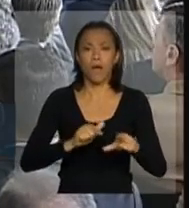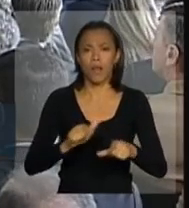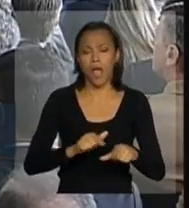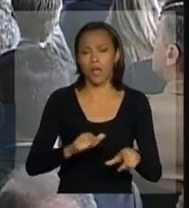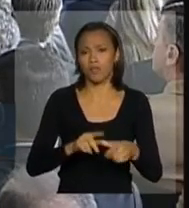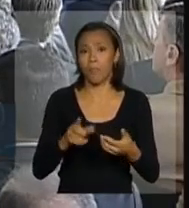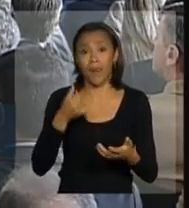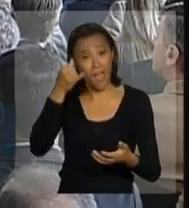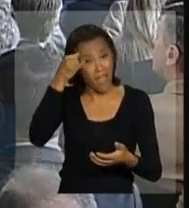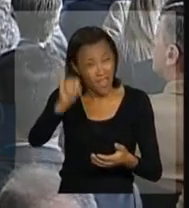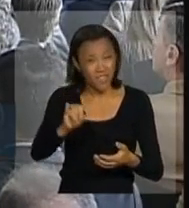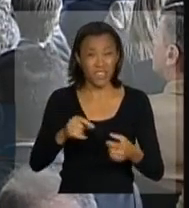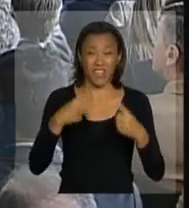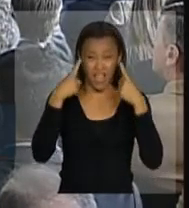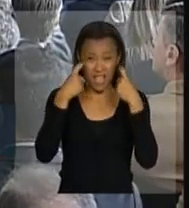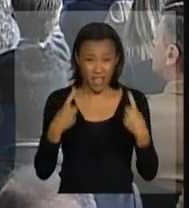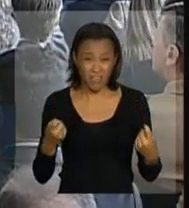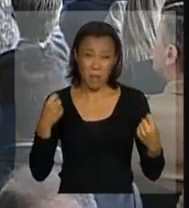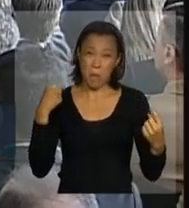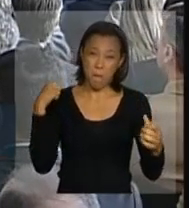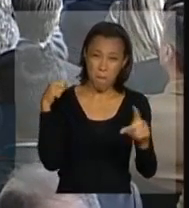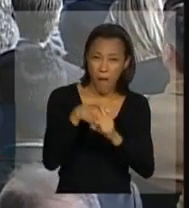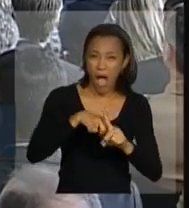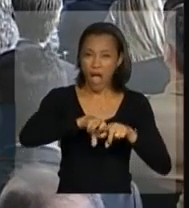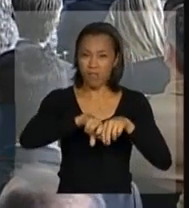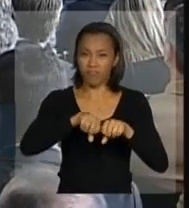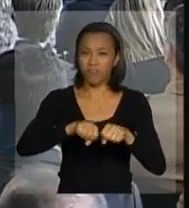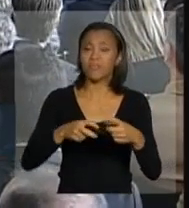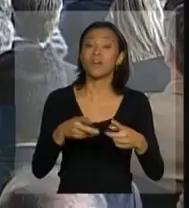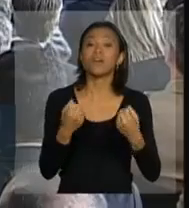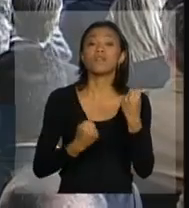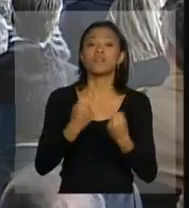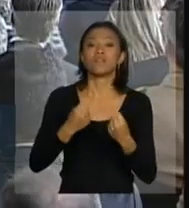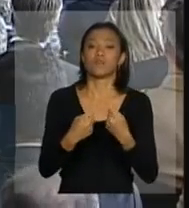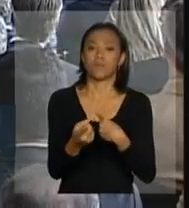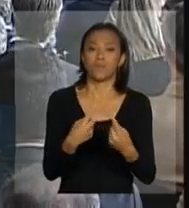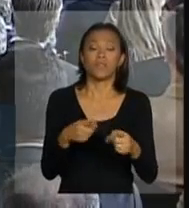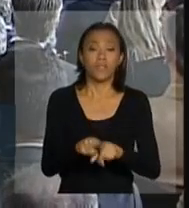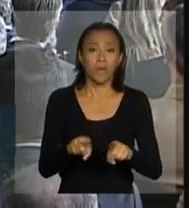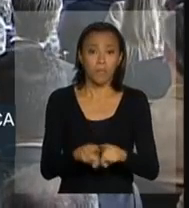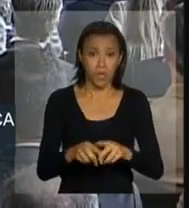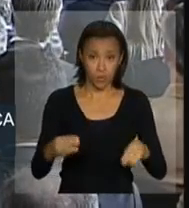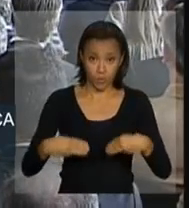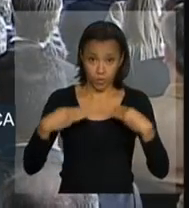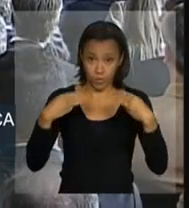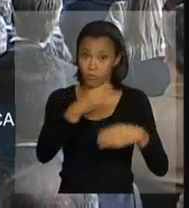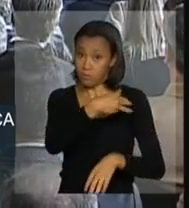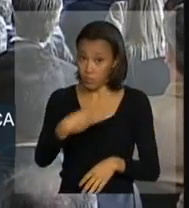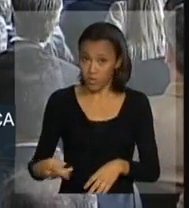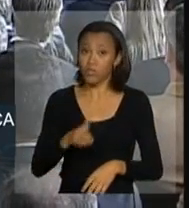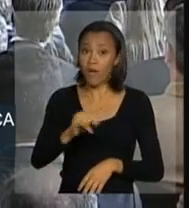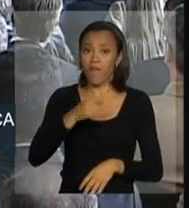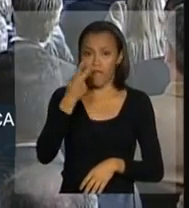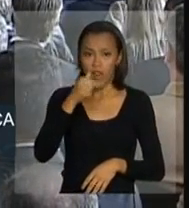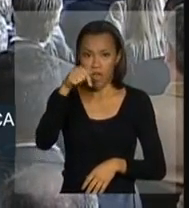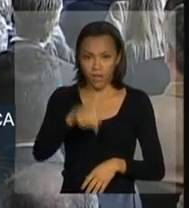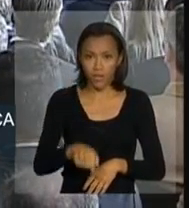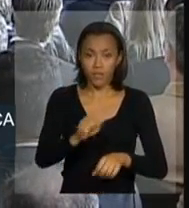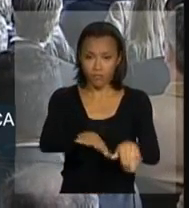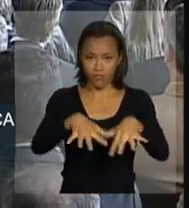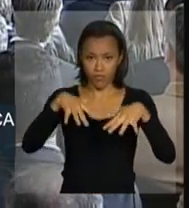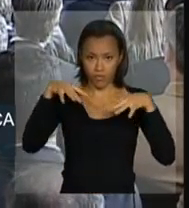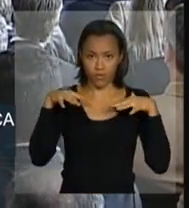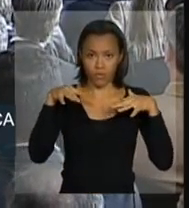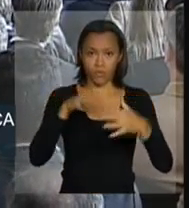para o enfrentamento à violência no trânsito. Ao final deste evento, os ministros concederão a coletiva imprensa no Auditório Tancredo